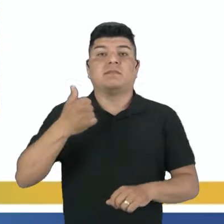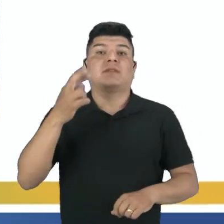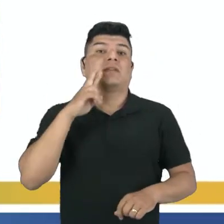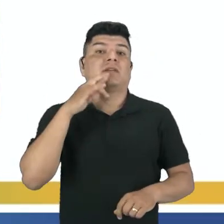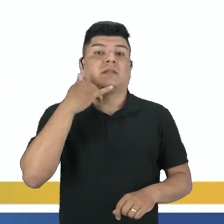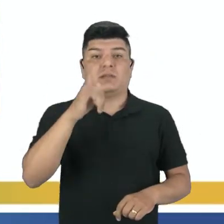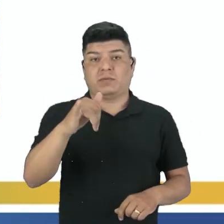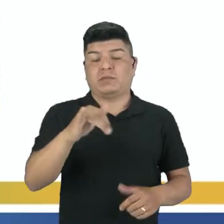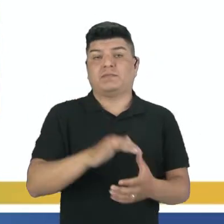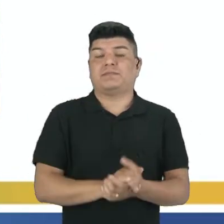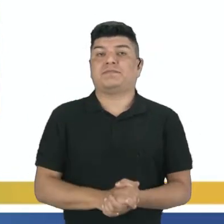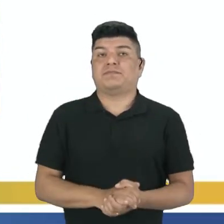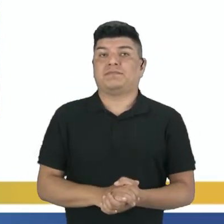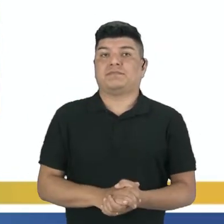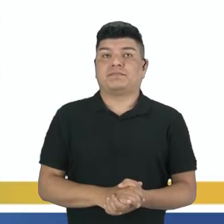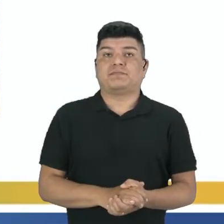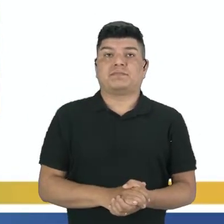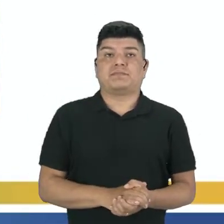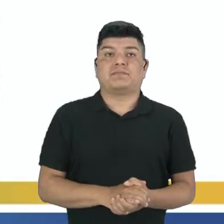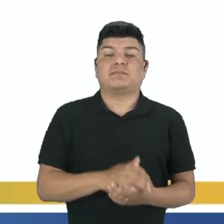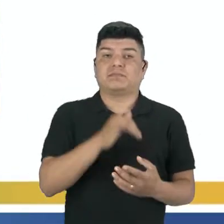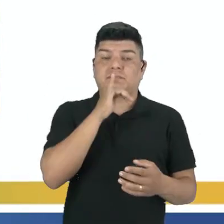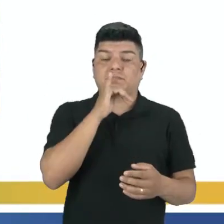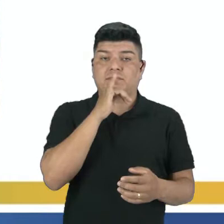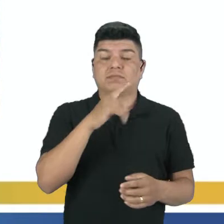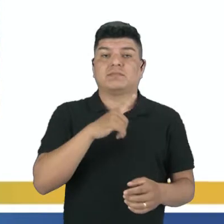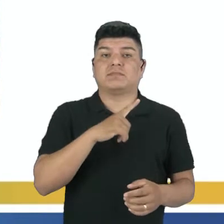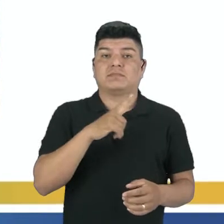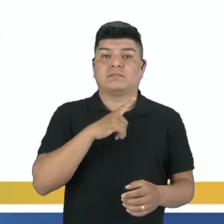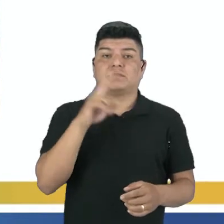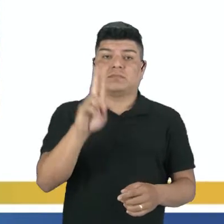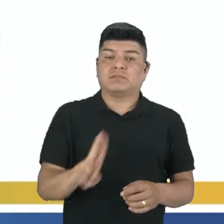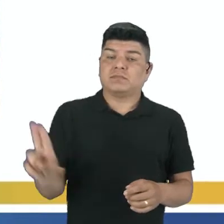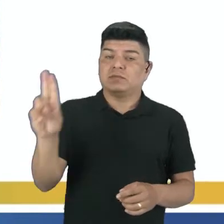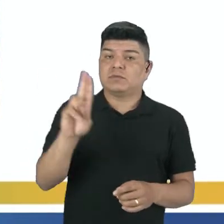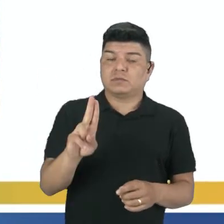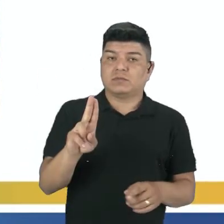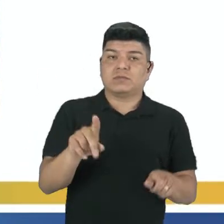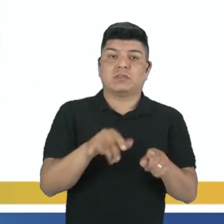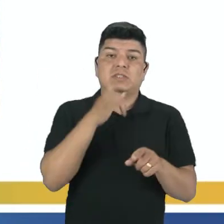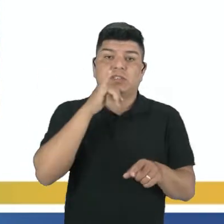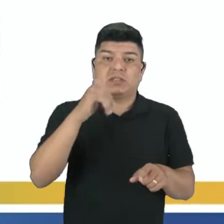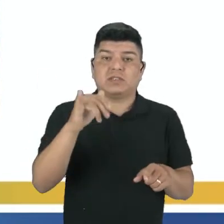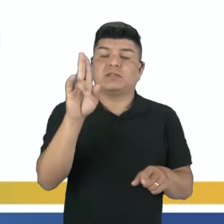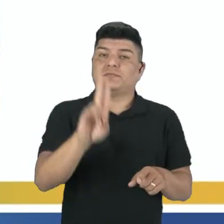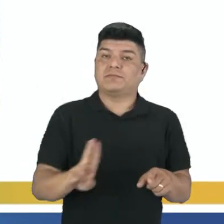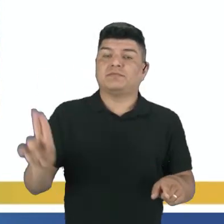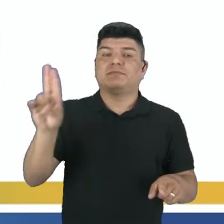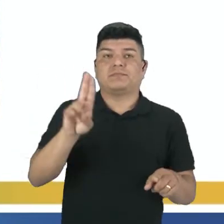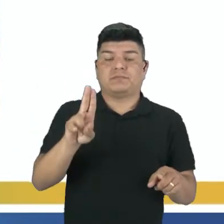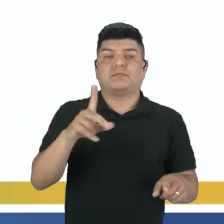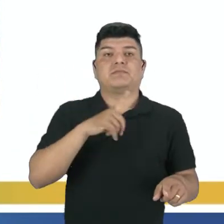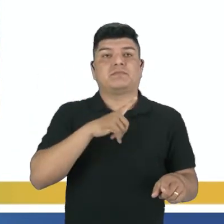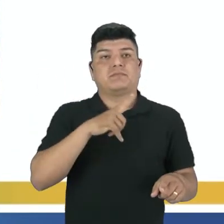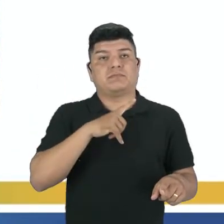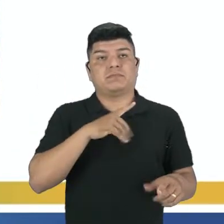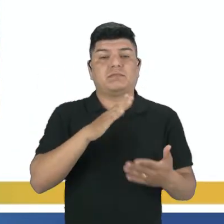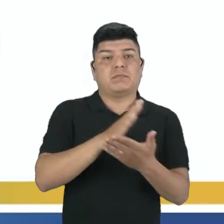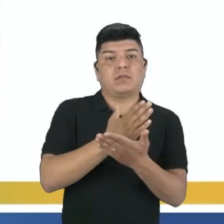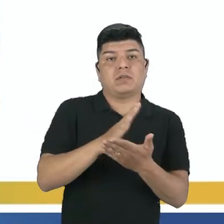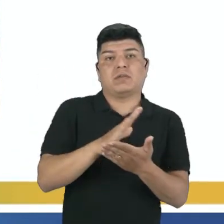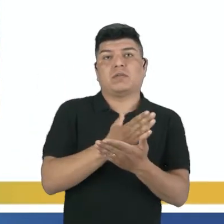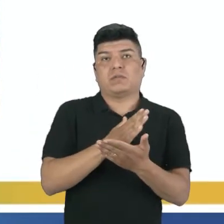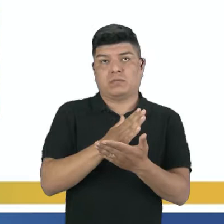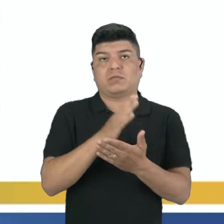seja, em relação ao tipo de matéria-prima empregada e o tipo de energia empregada, nós vamos ter alguns